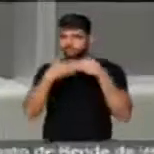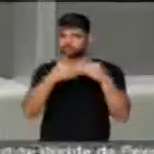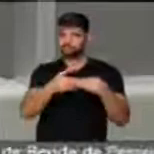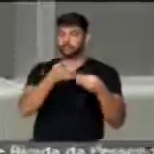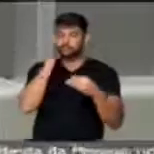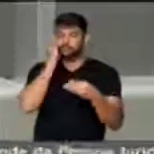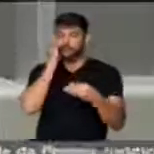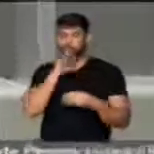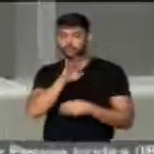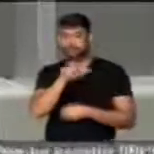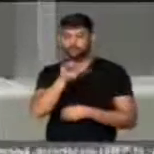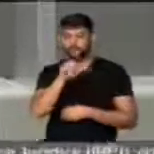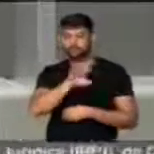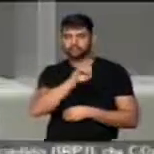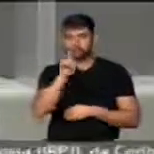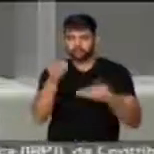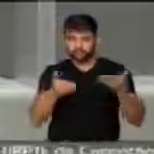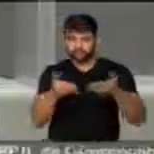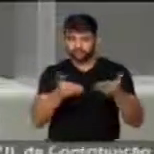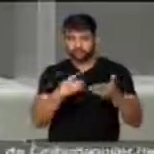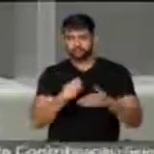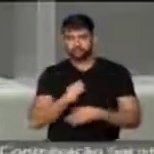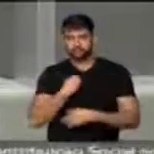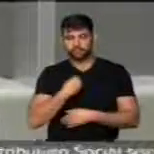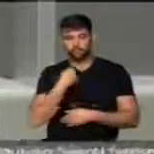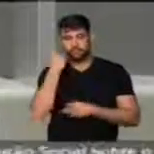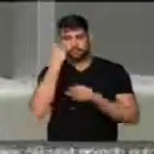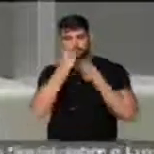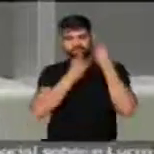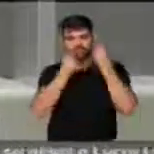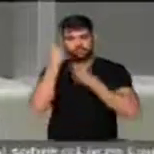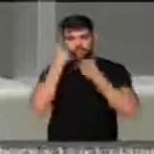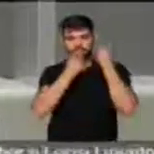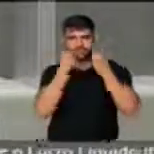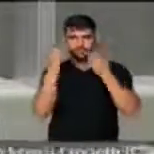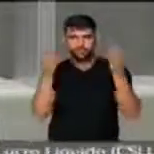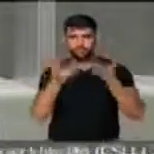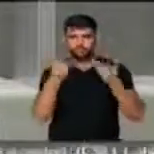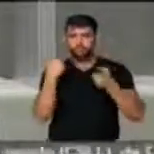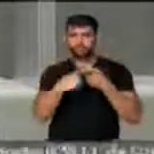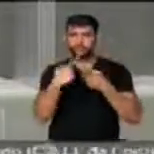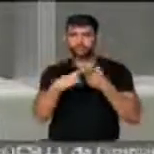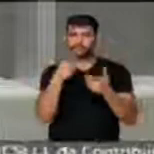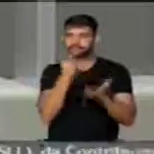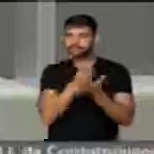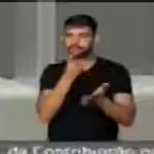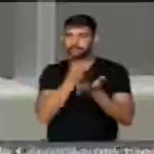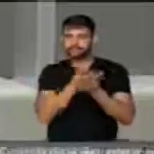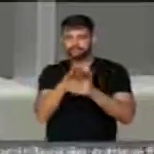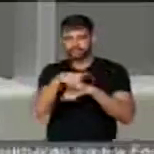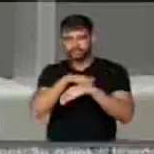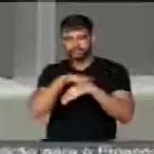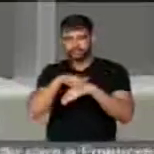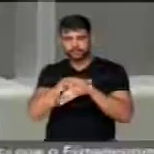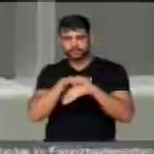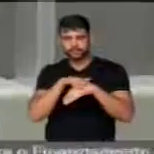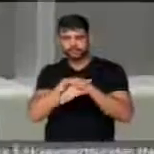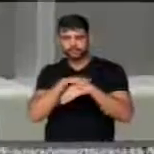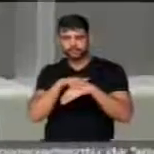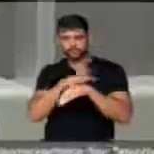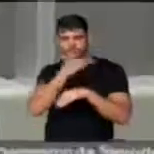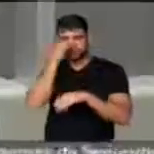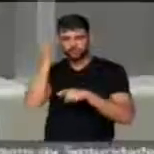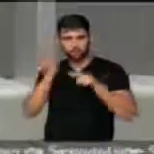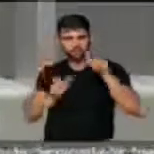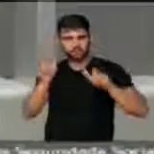Mas Uberlândia hoje nos preocupa muito, porque mesmo conversando com